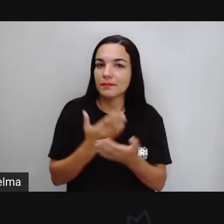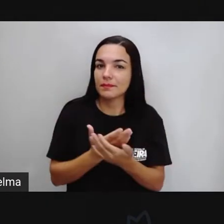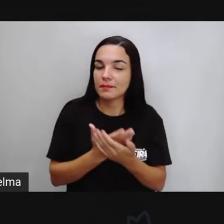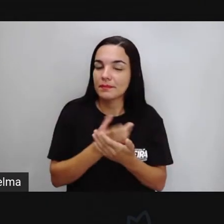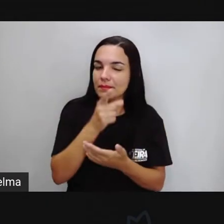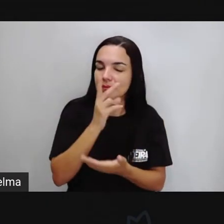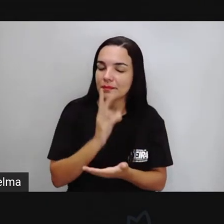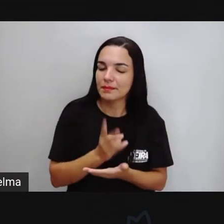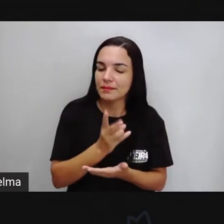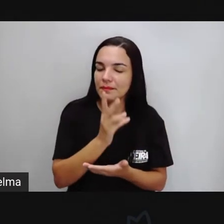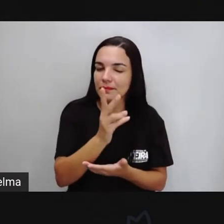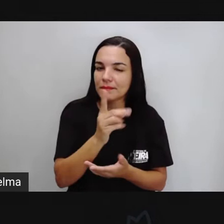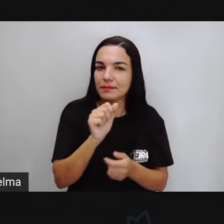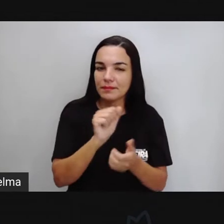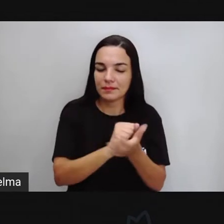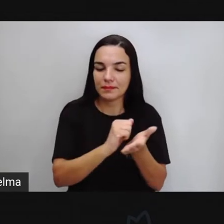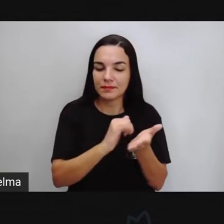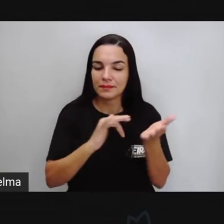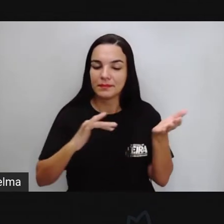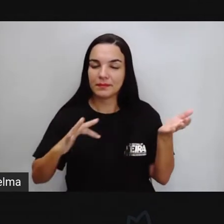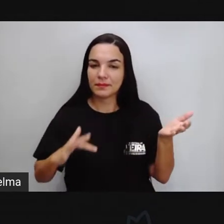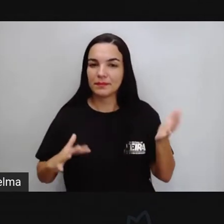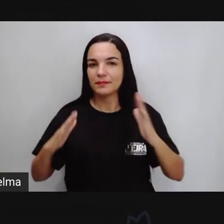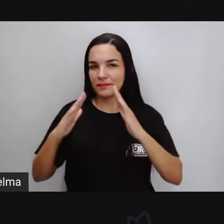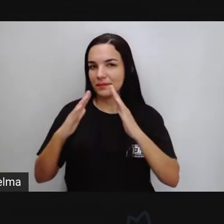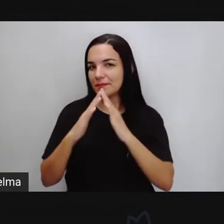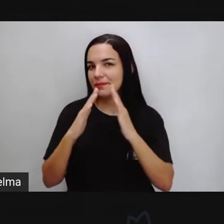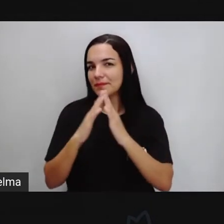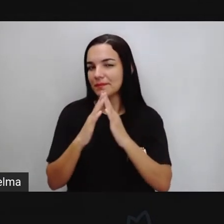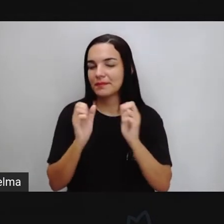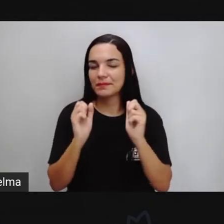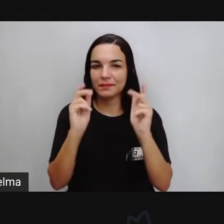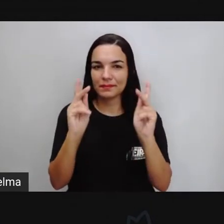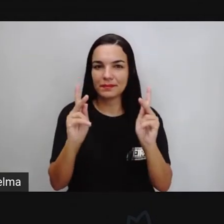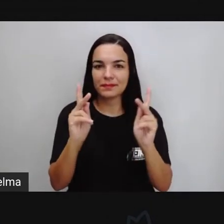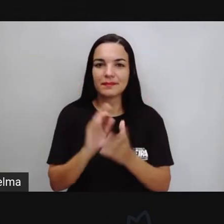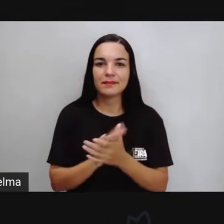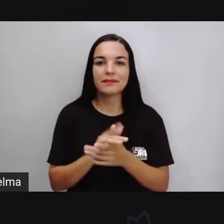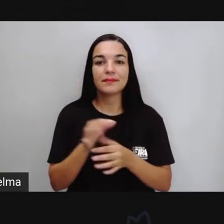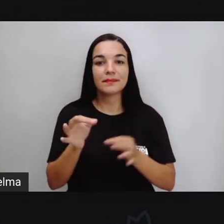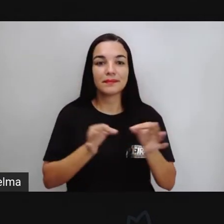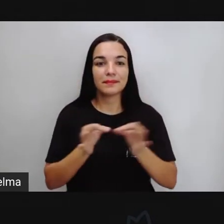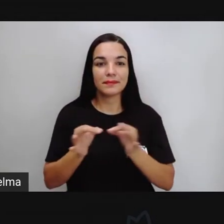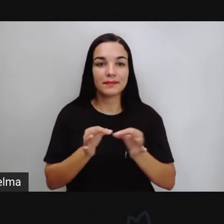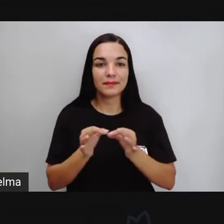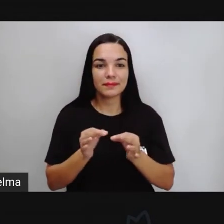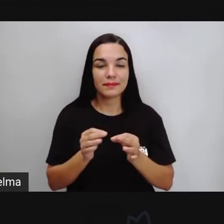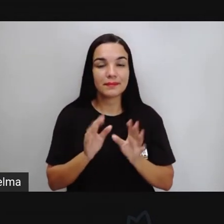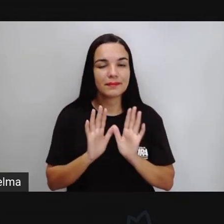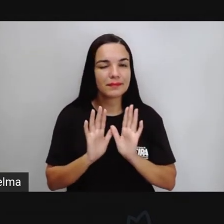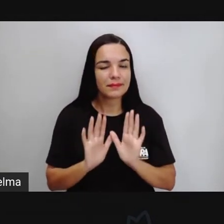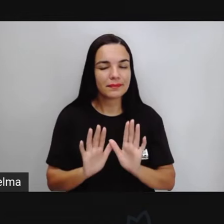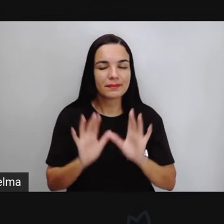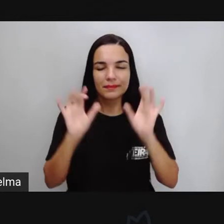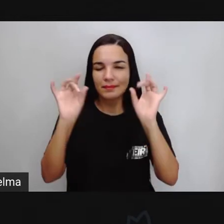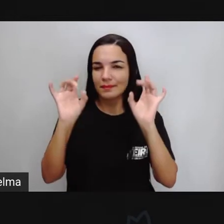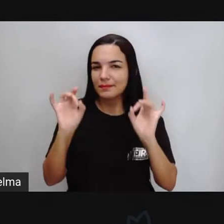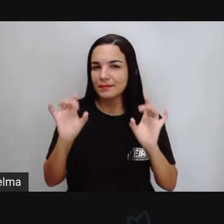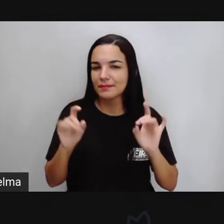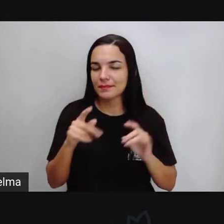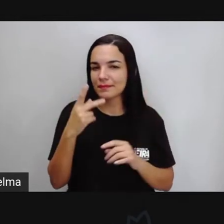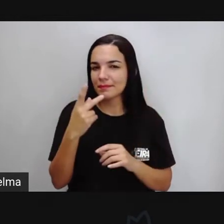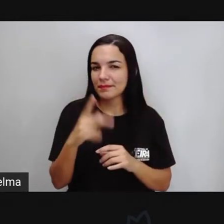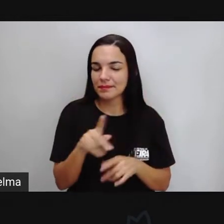vai dando seguimento aí com as atividades realizadas em casa, tá certo? Preparadas aí especialmente para você, com seu